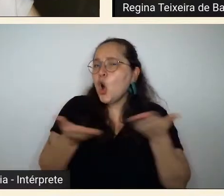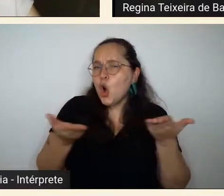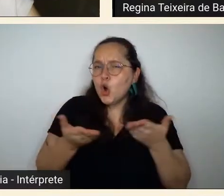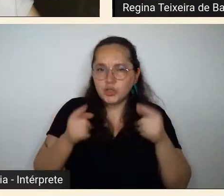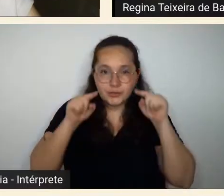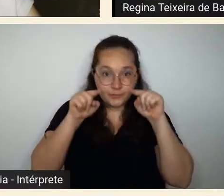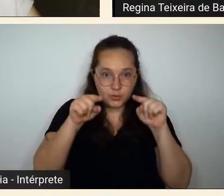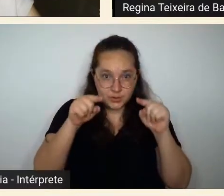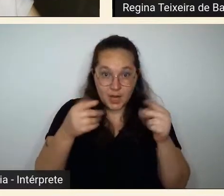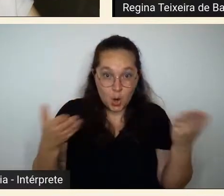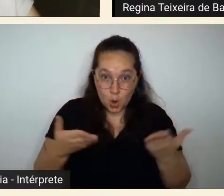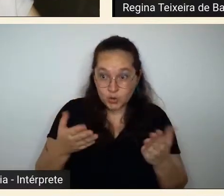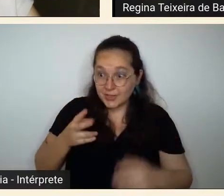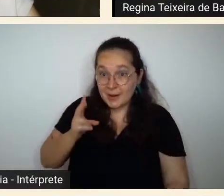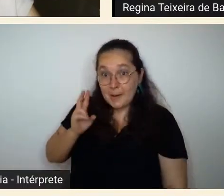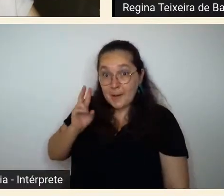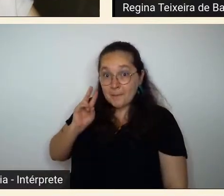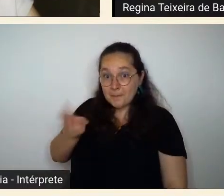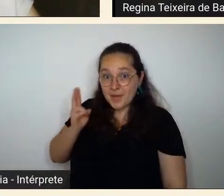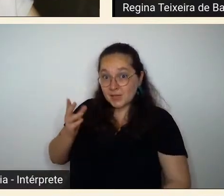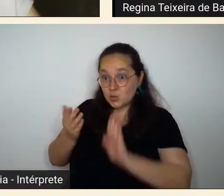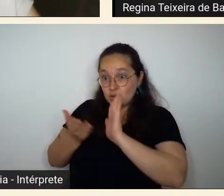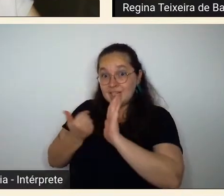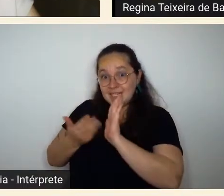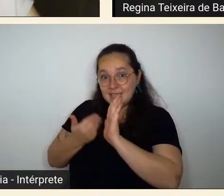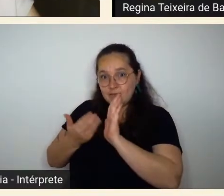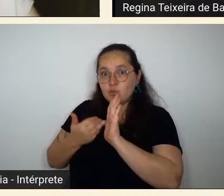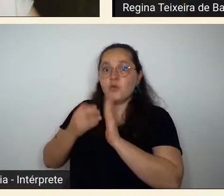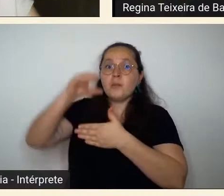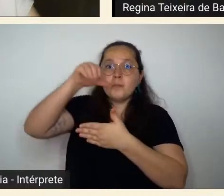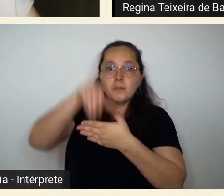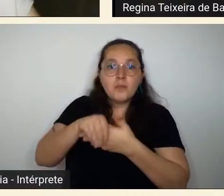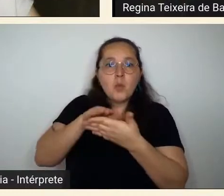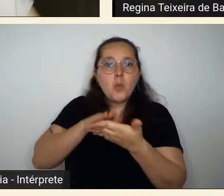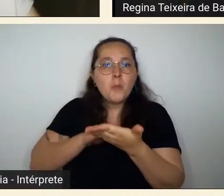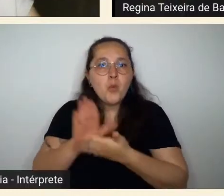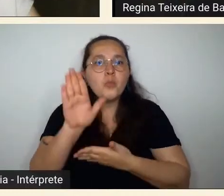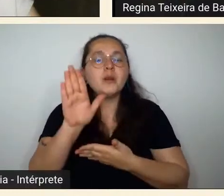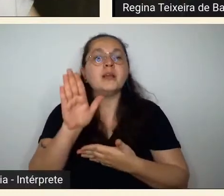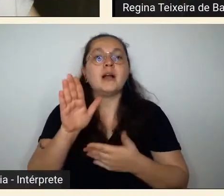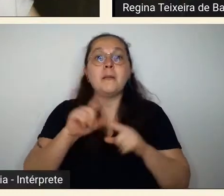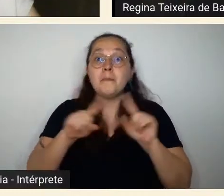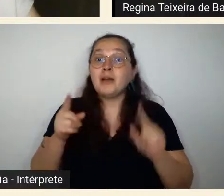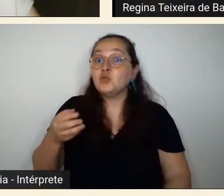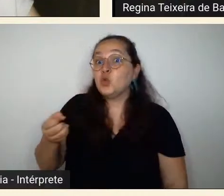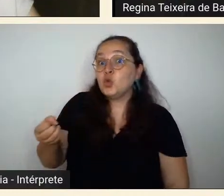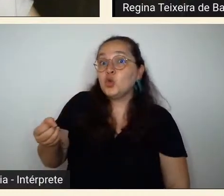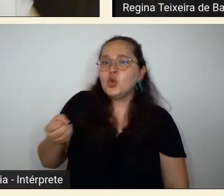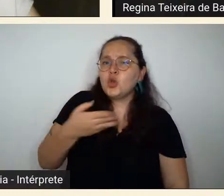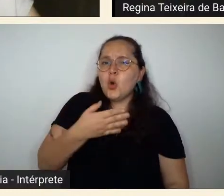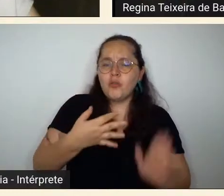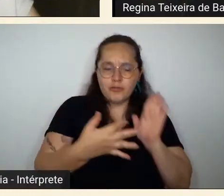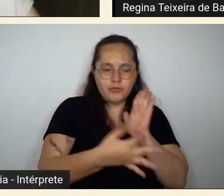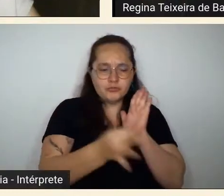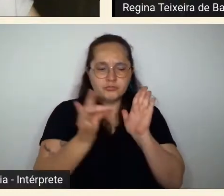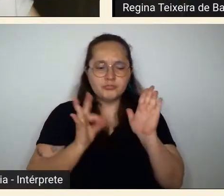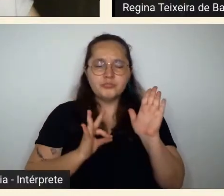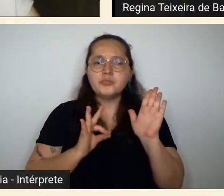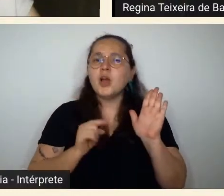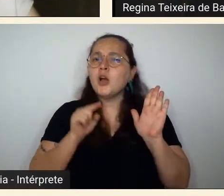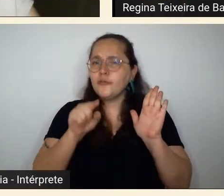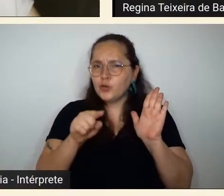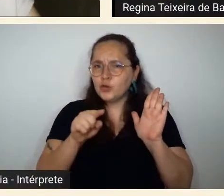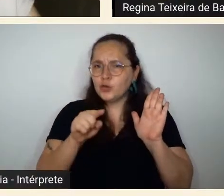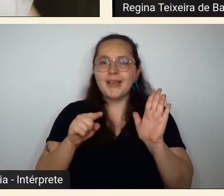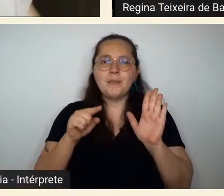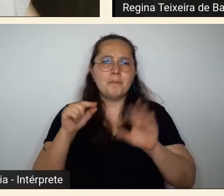livro de novo com um novo prefácio o que você acrescentaria como você mudaria a sua perspectiva